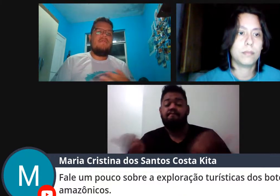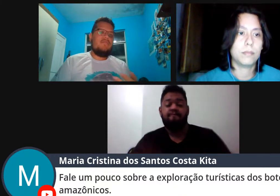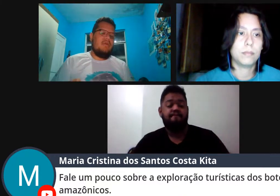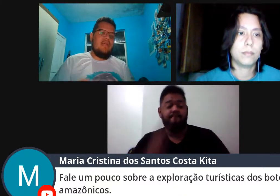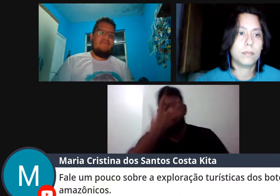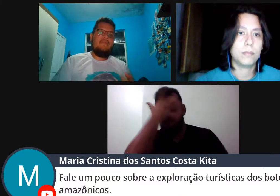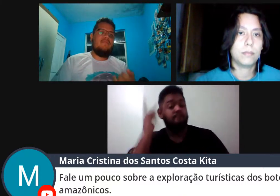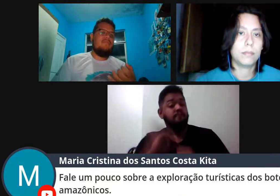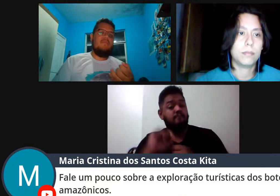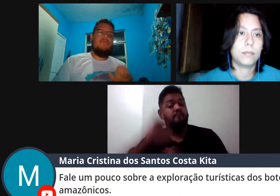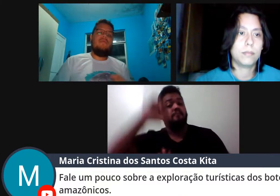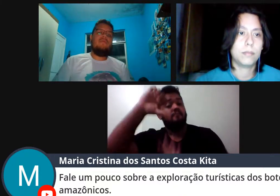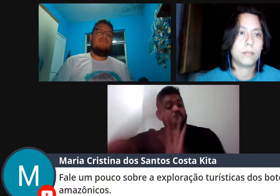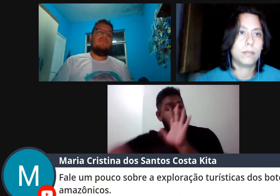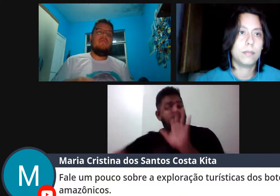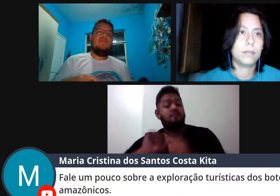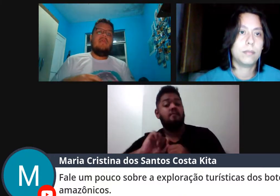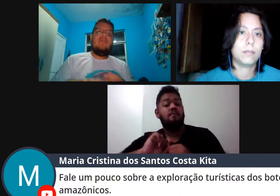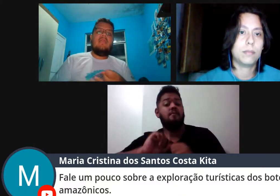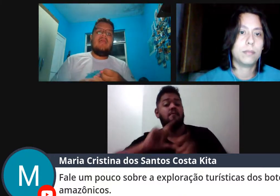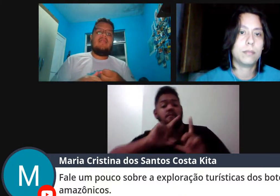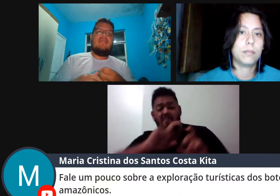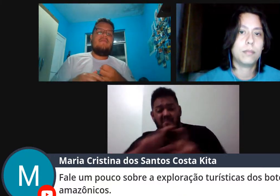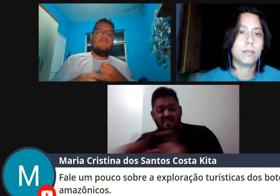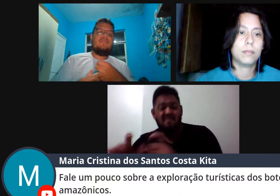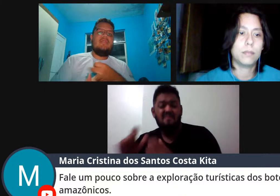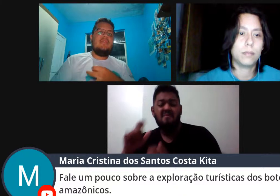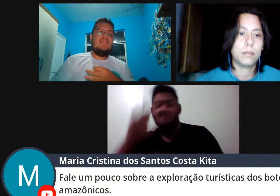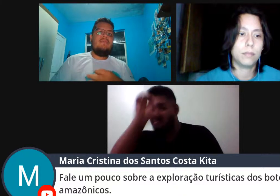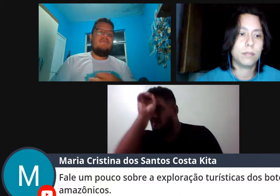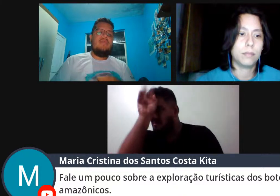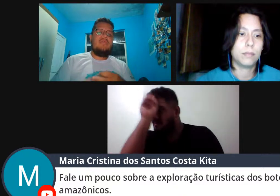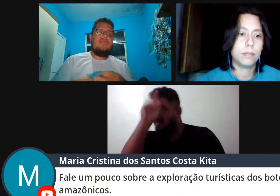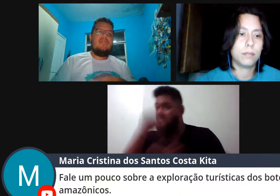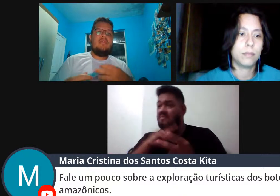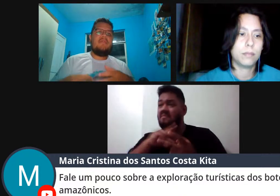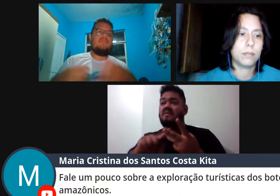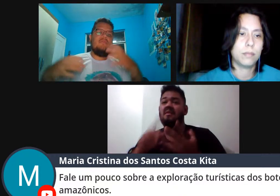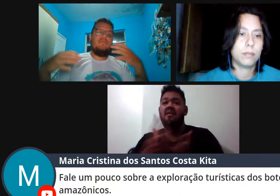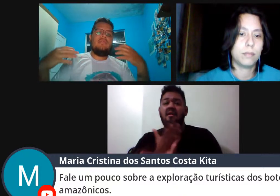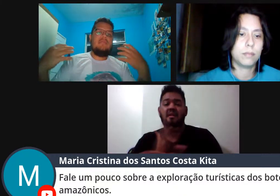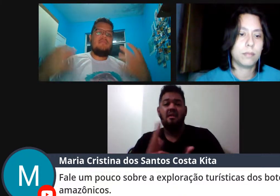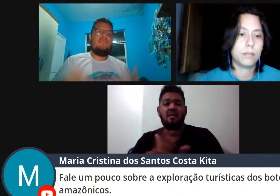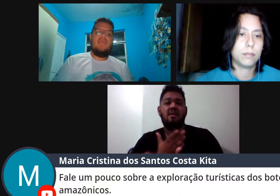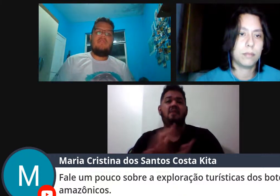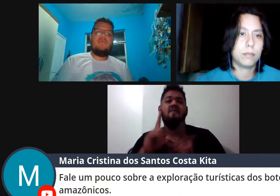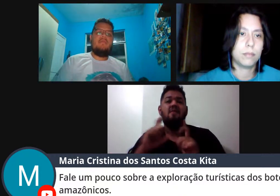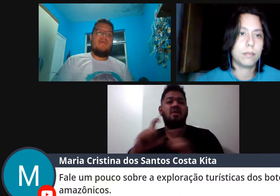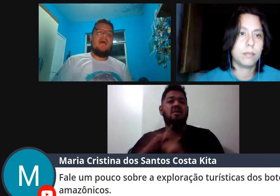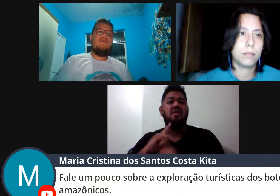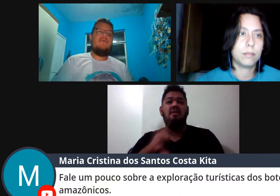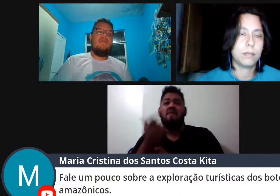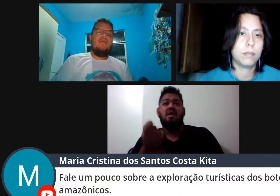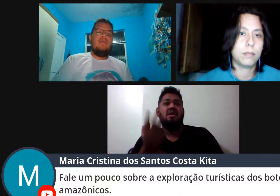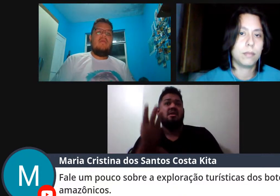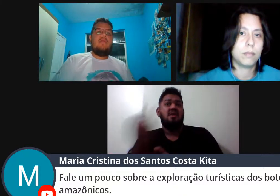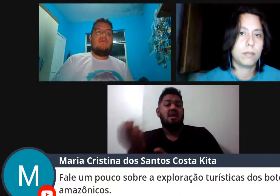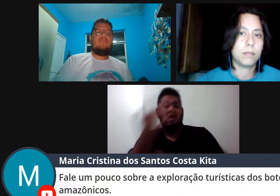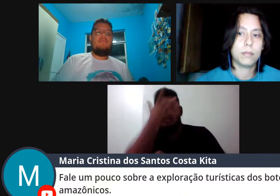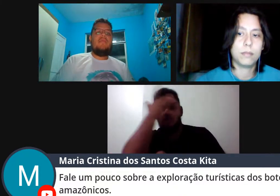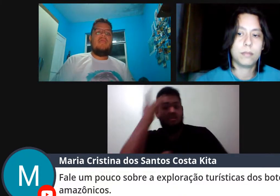e faz book fotográfico com os boto, né, tem fotos ali que tem 20, 30 pessoas em cima de um mesmo animal,